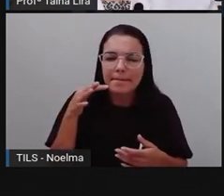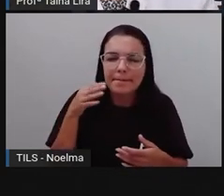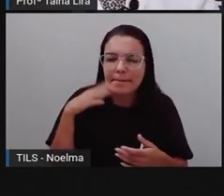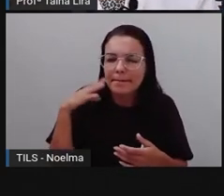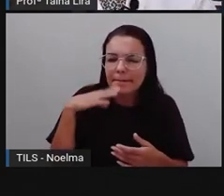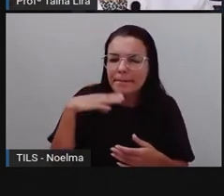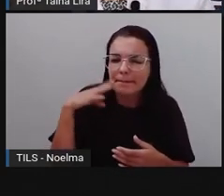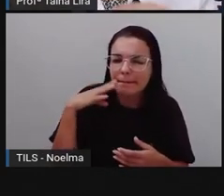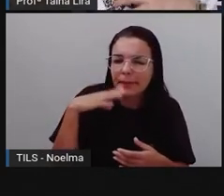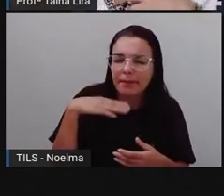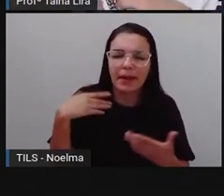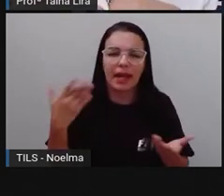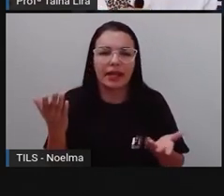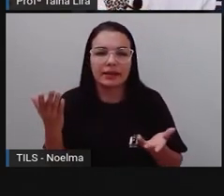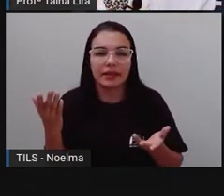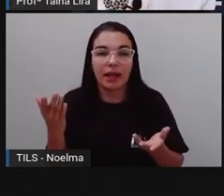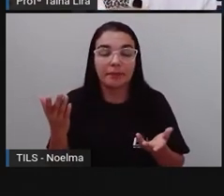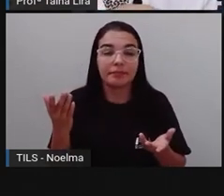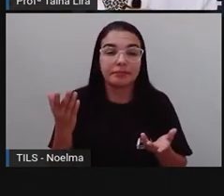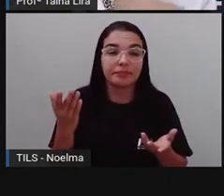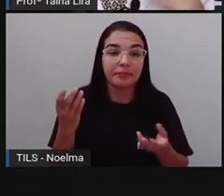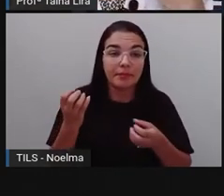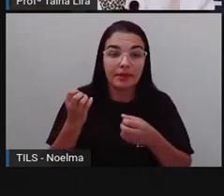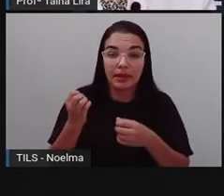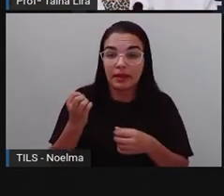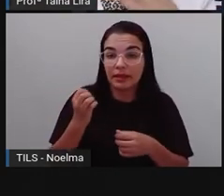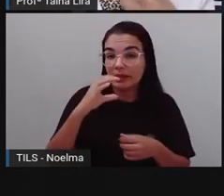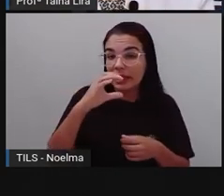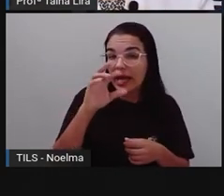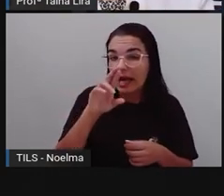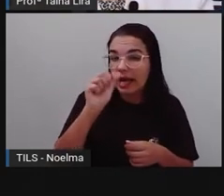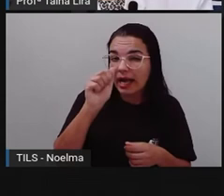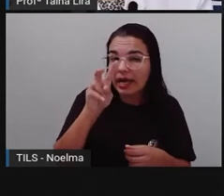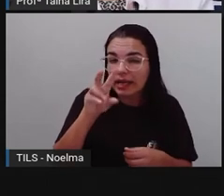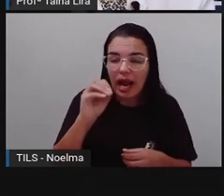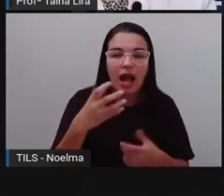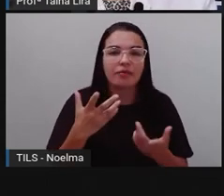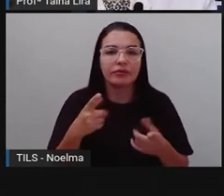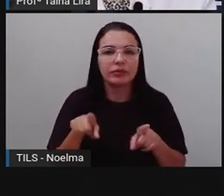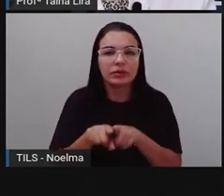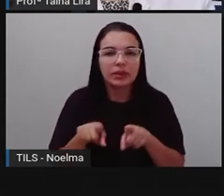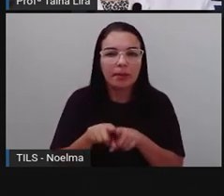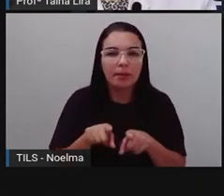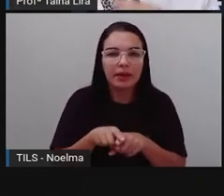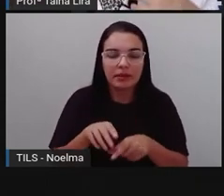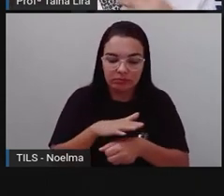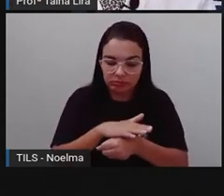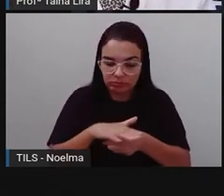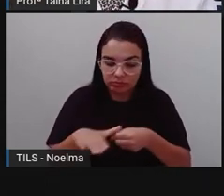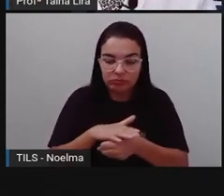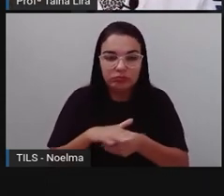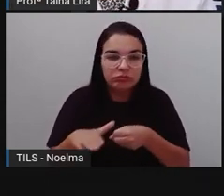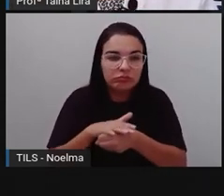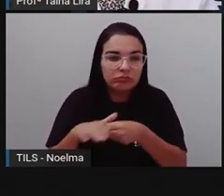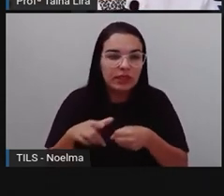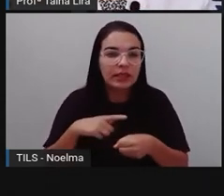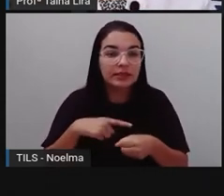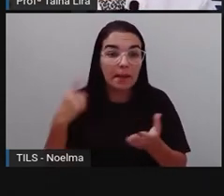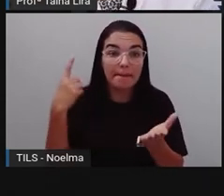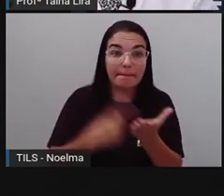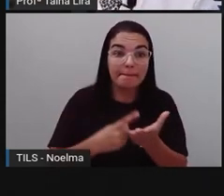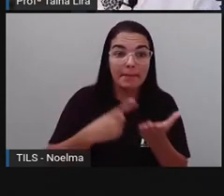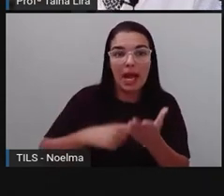moscada, a canela, a banha de porco, que nós usamos também para cozinhar, são marcas da